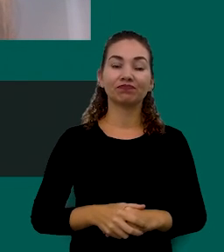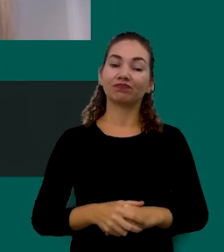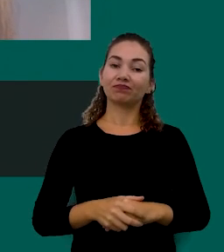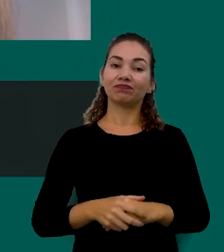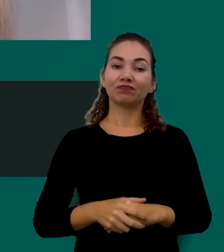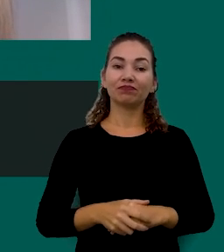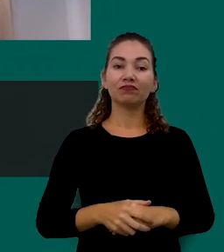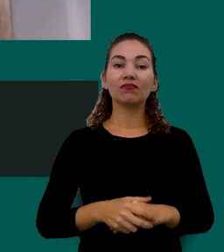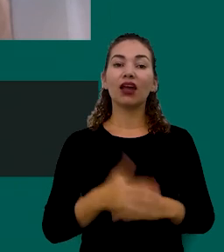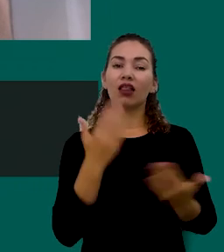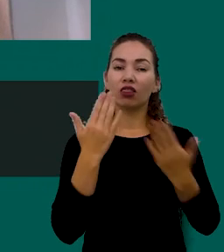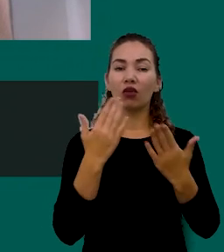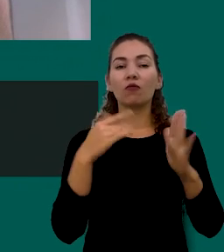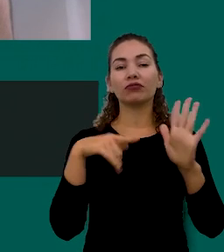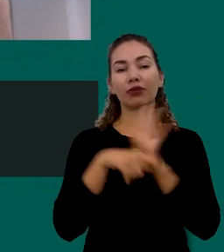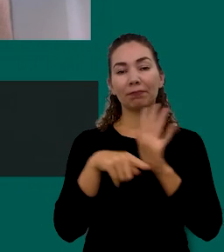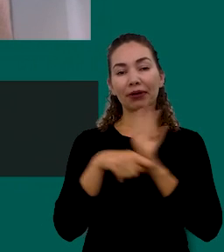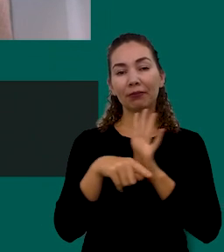Questionamentos